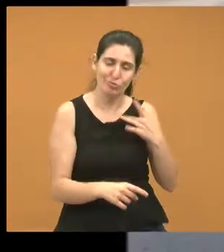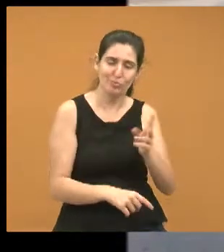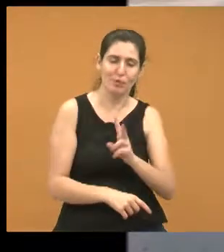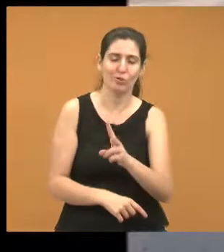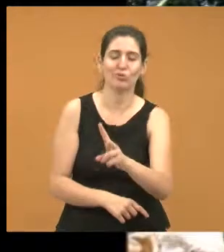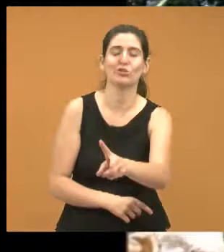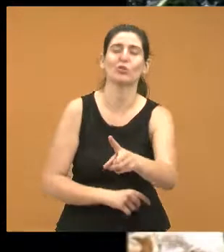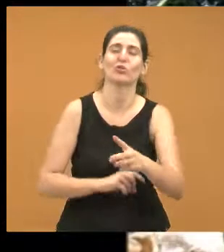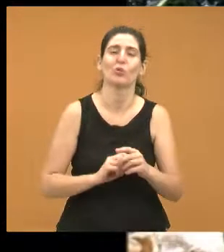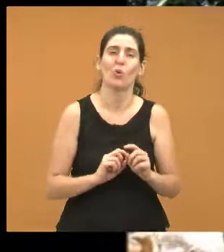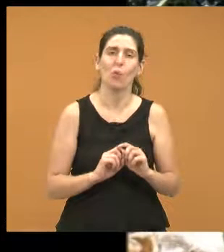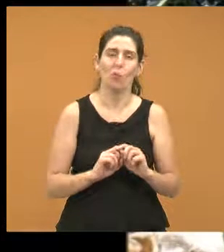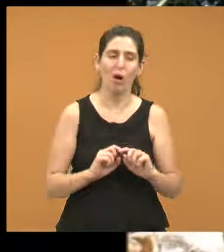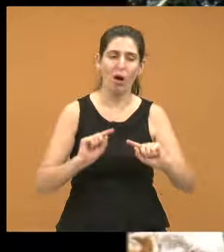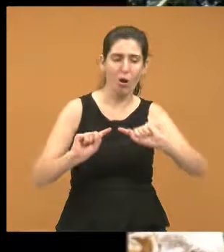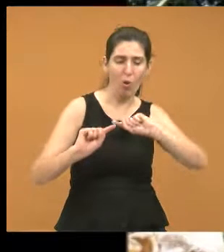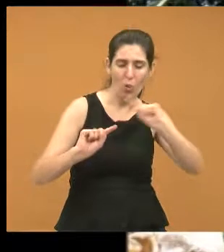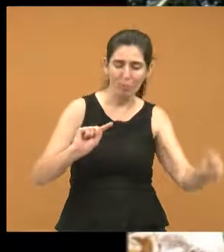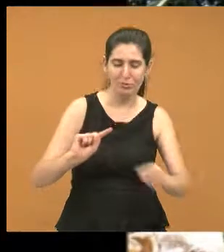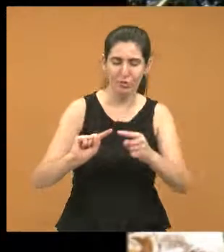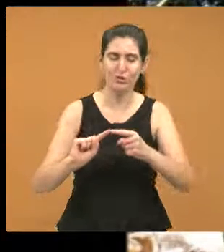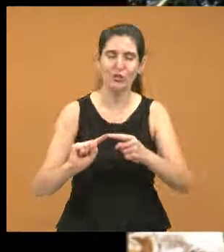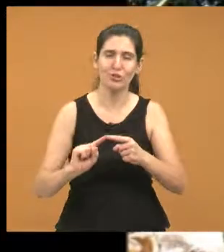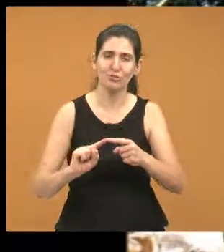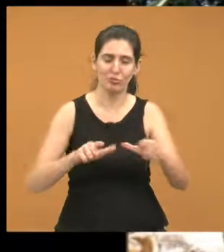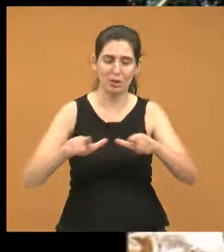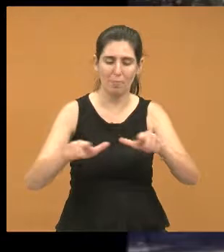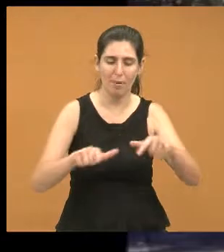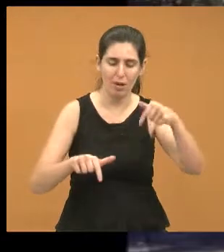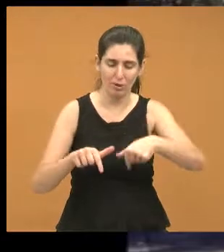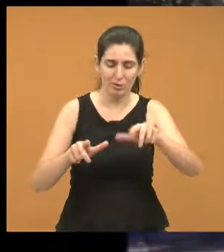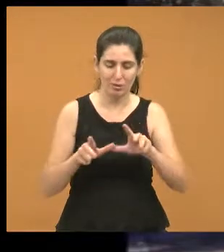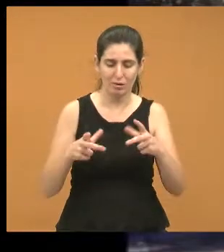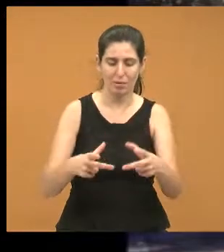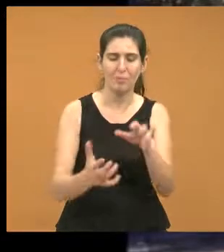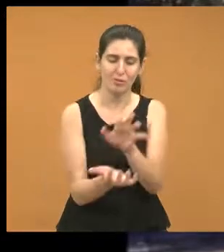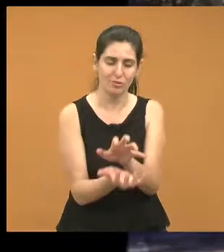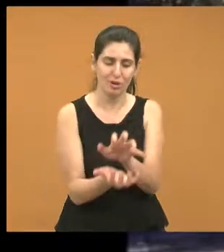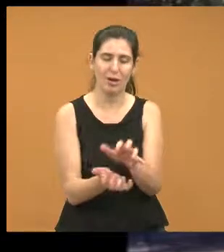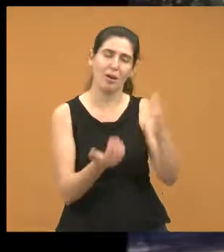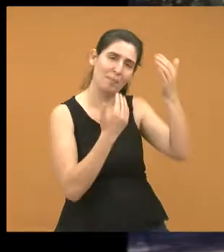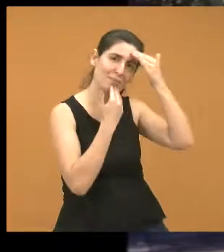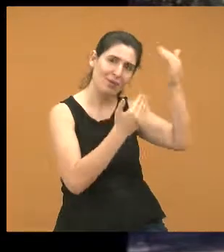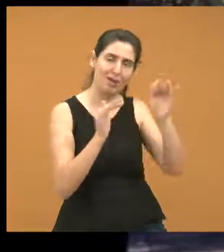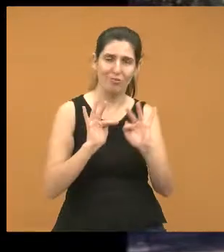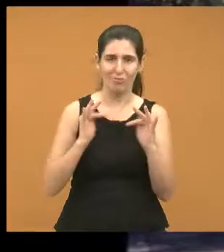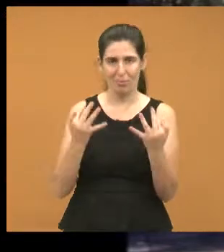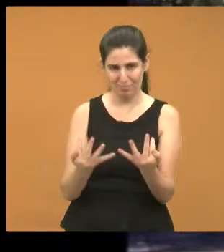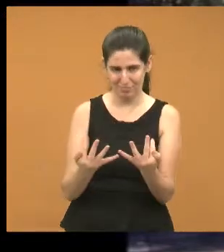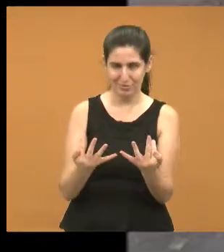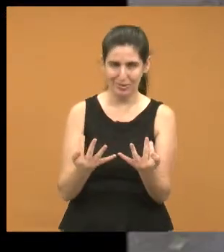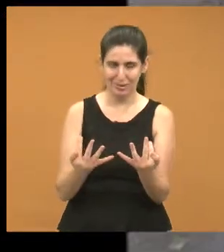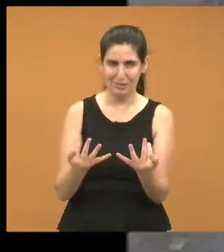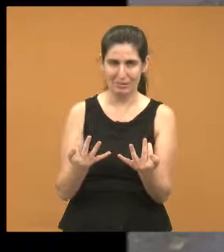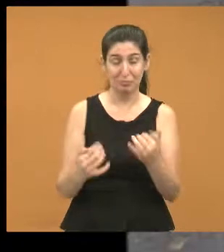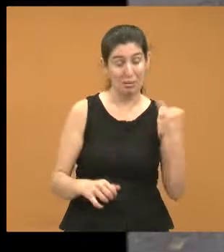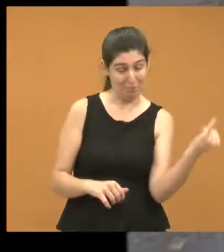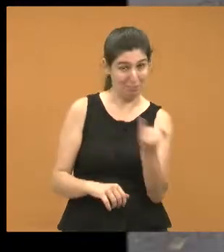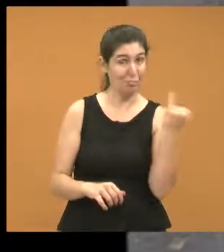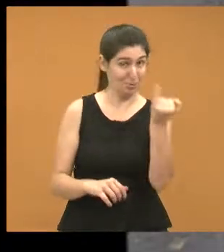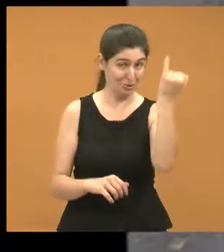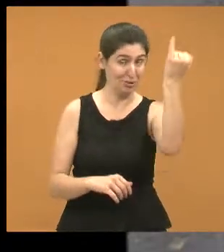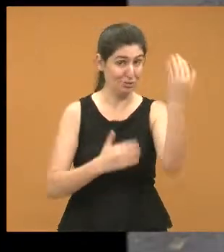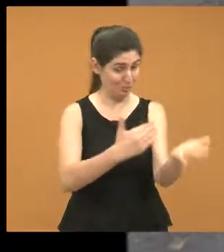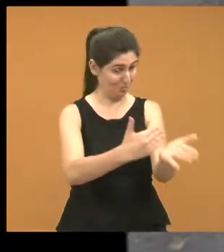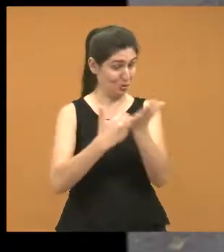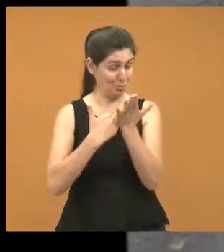aqui na Câmara Municipal de Jacareí. Agradecer a minha família, claro que eu sei de tudo, que